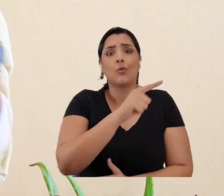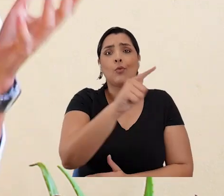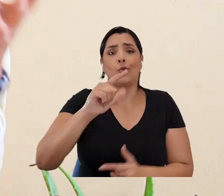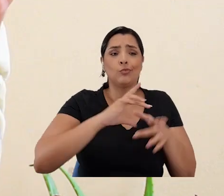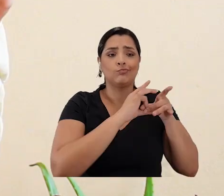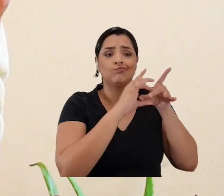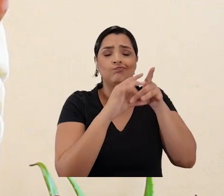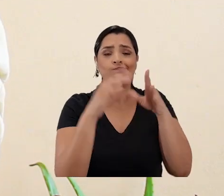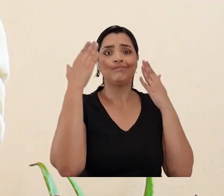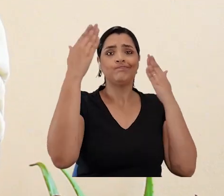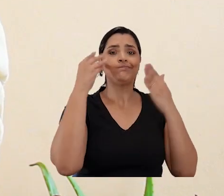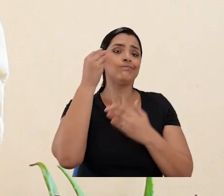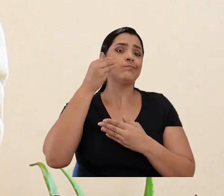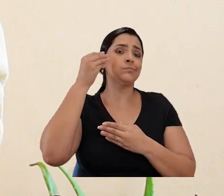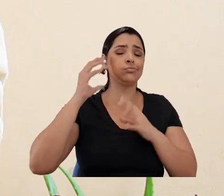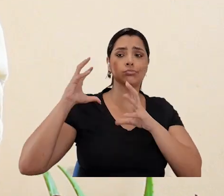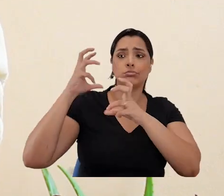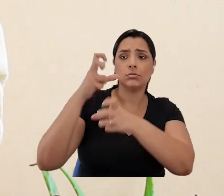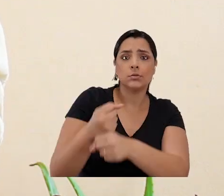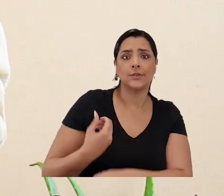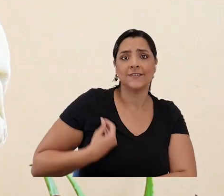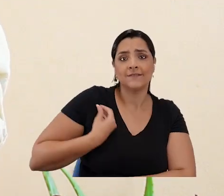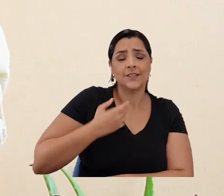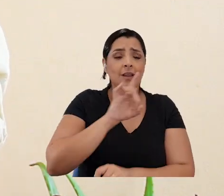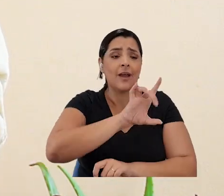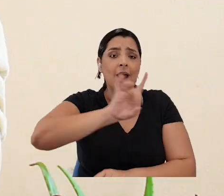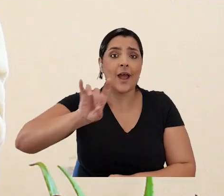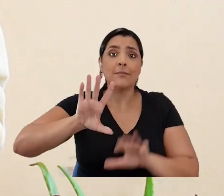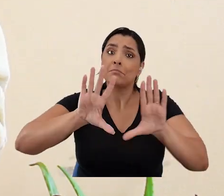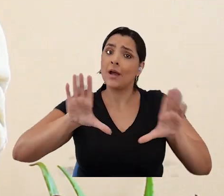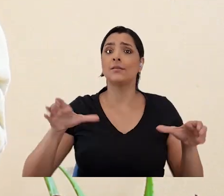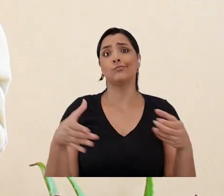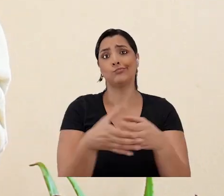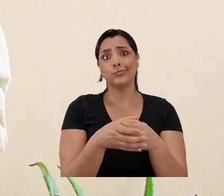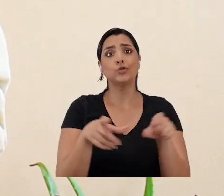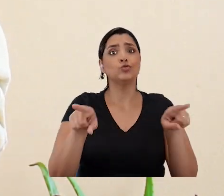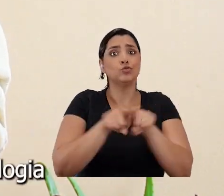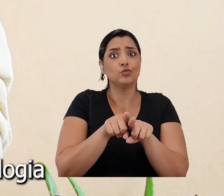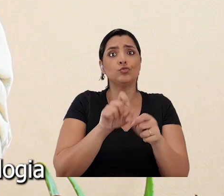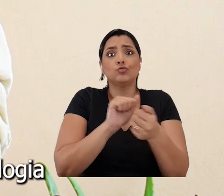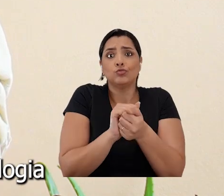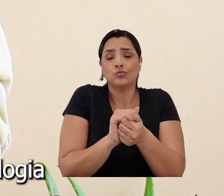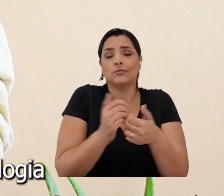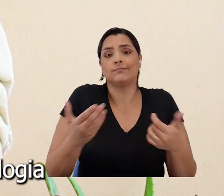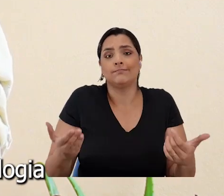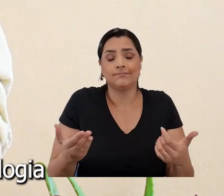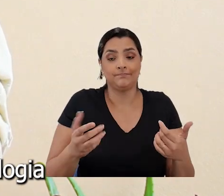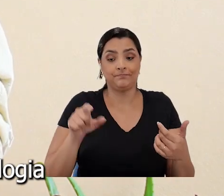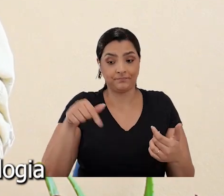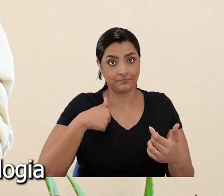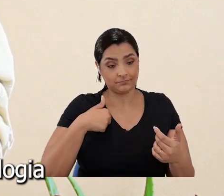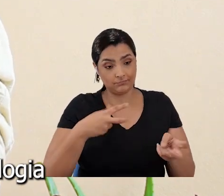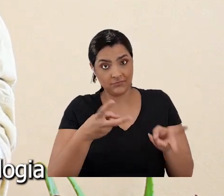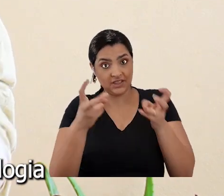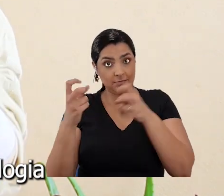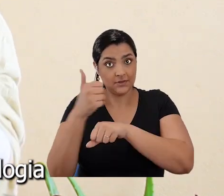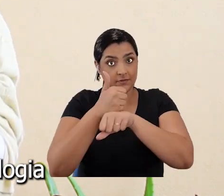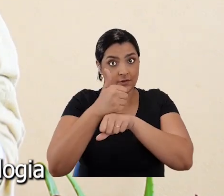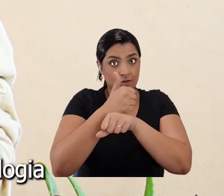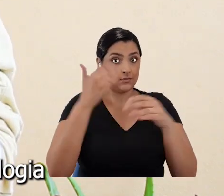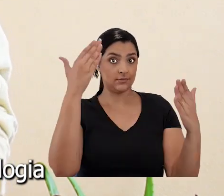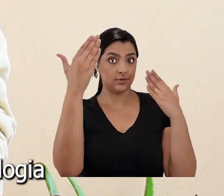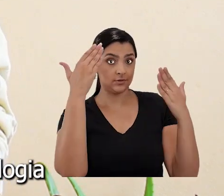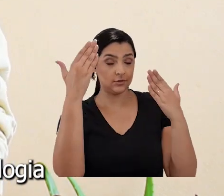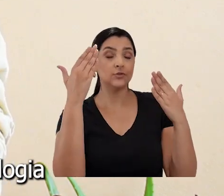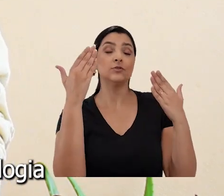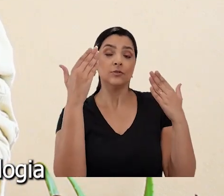nesses contextos da psicologia para essa experimentação da vida, que é individual, mas é coletiva também. No Acolhe, eu percebi, sobretudo com os